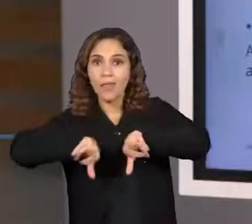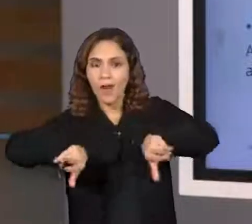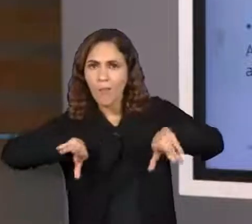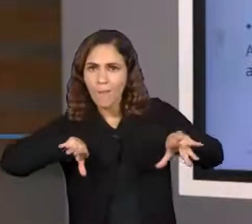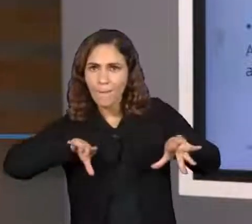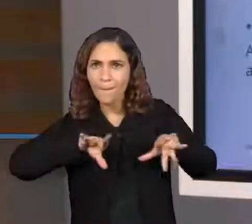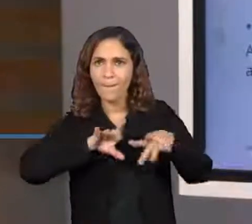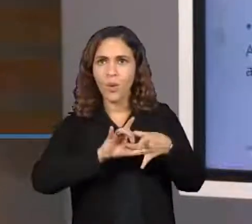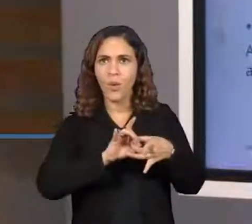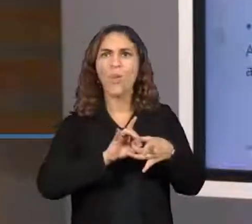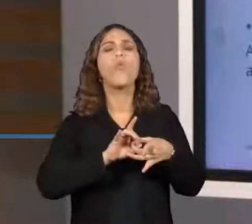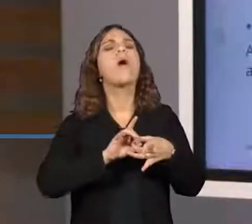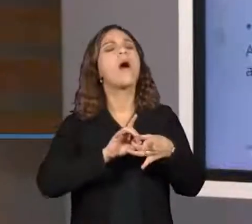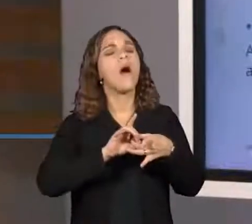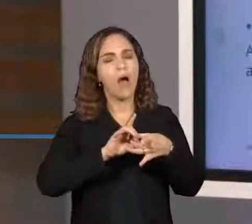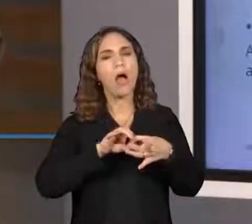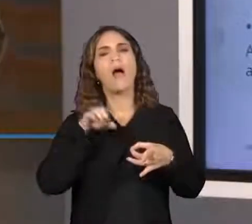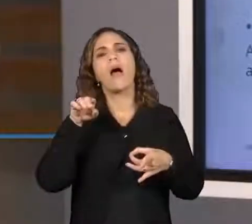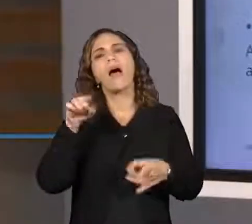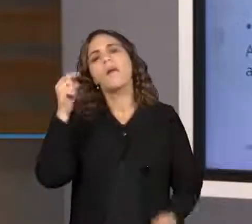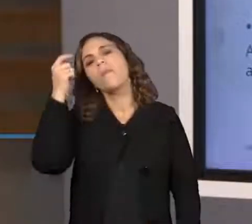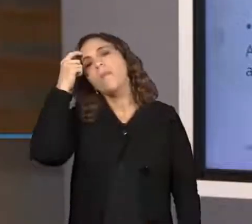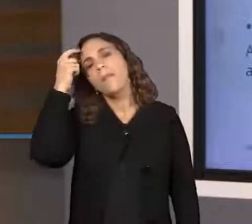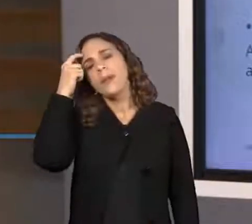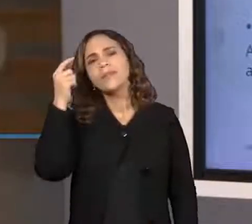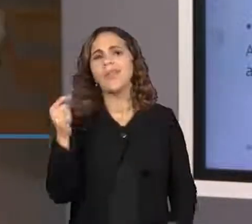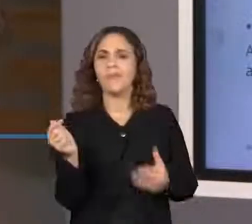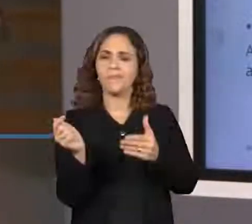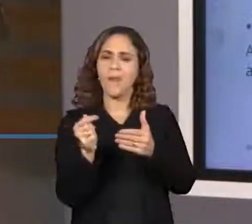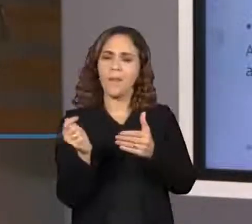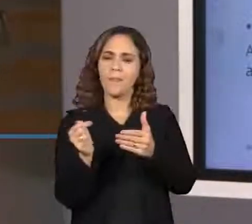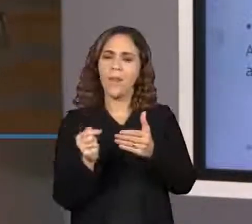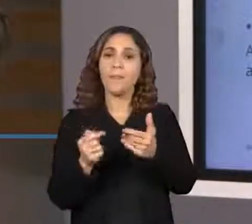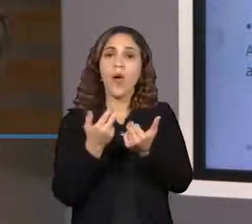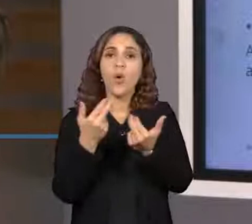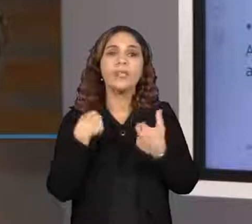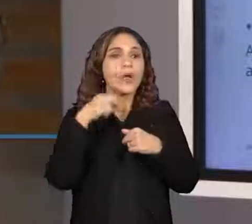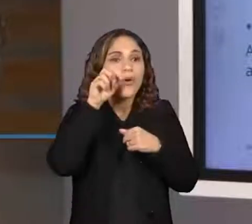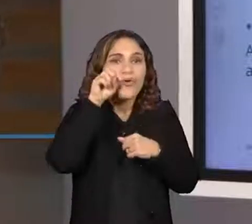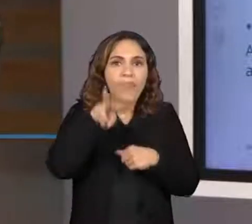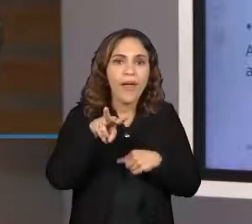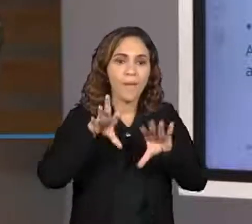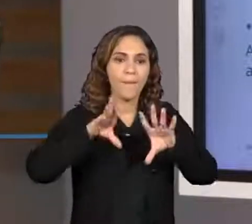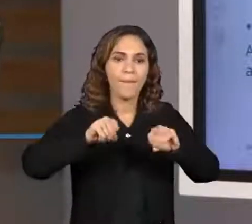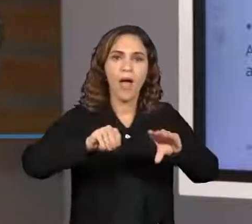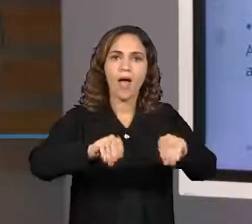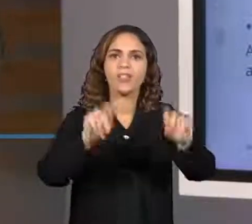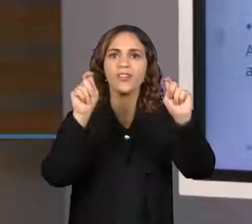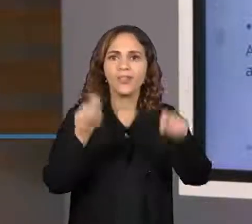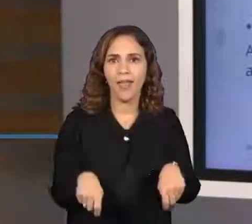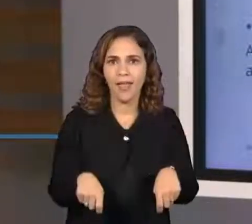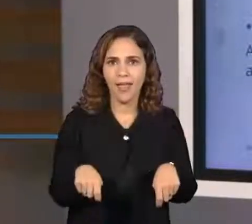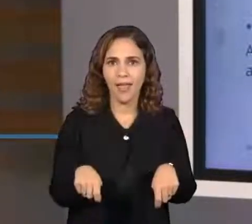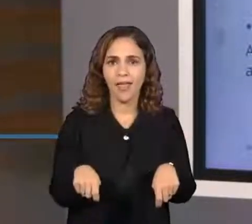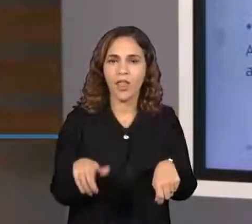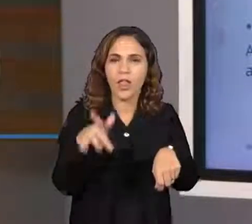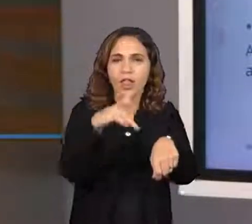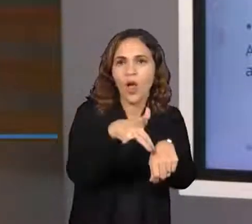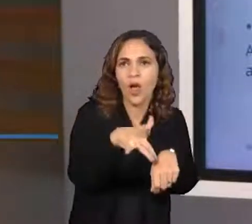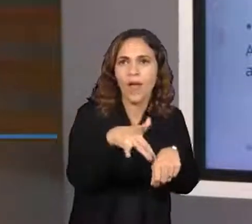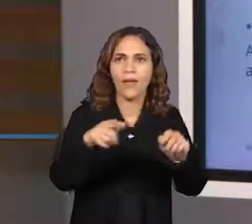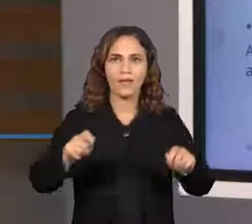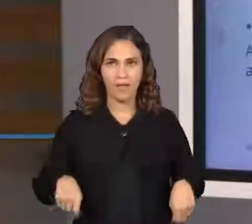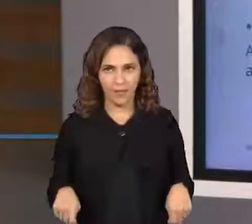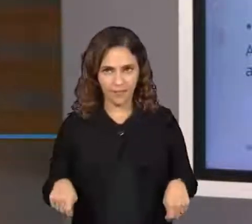eu sempre vou pensar aí que são elementos que eu posso tocar. Aí, no texto, eu trouxe aí